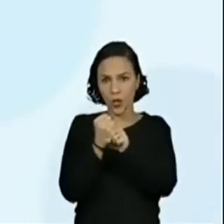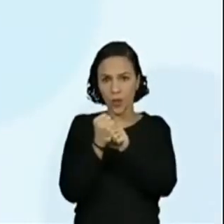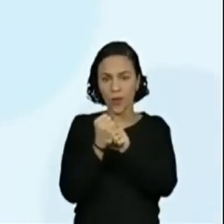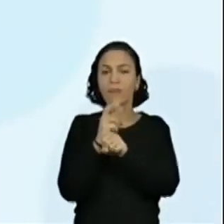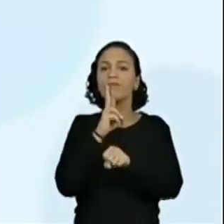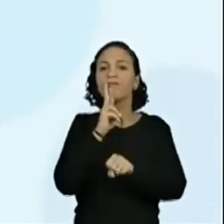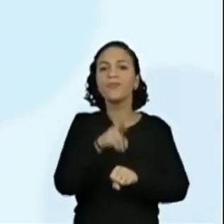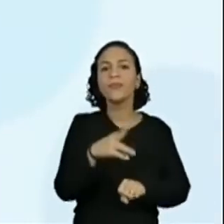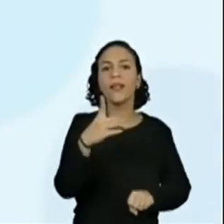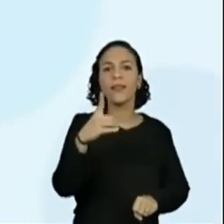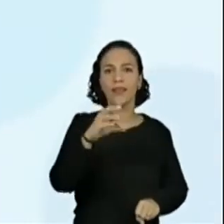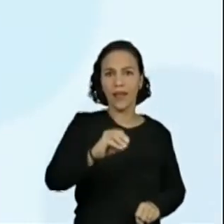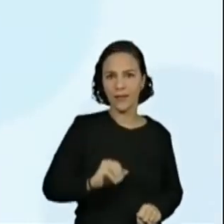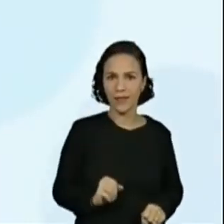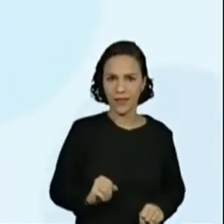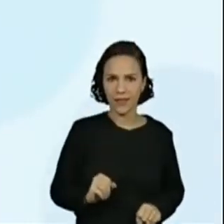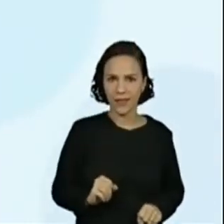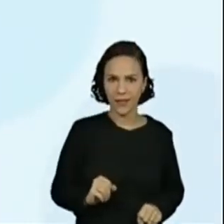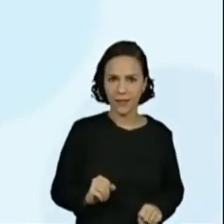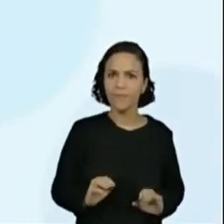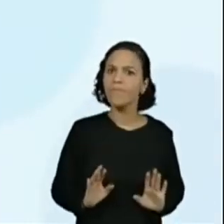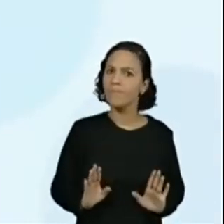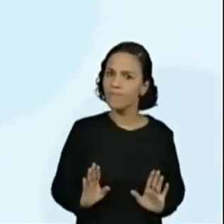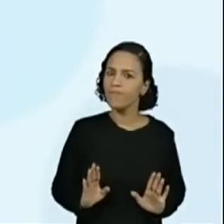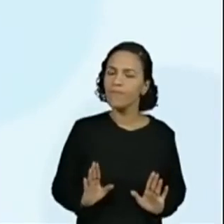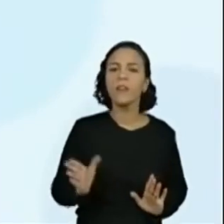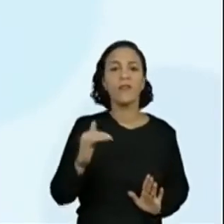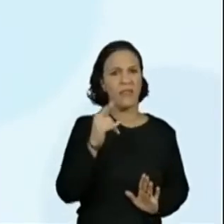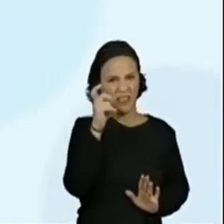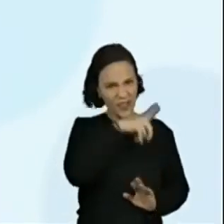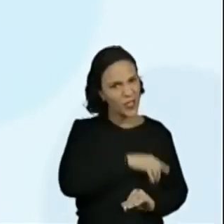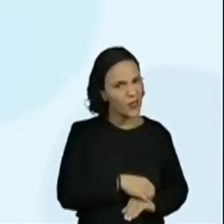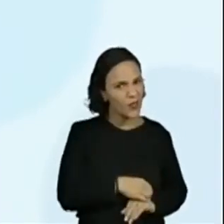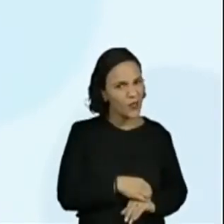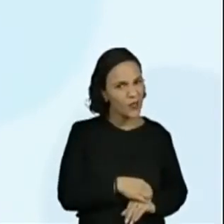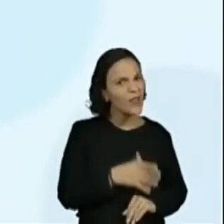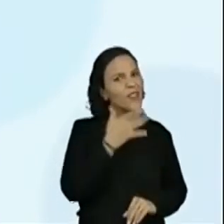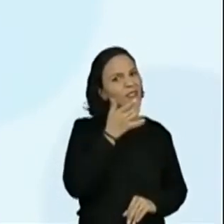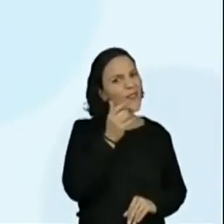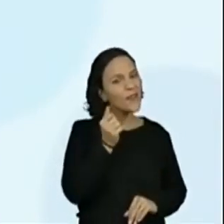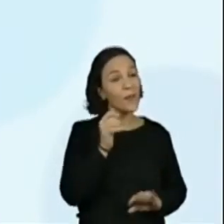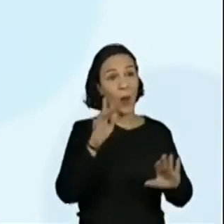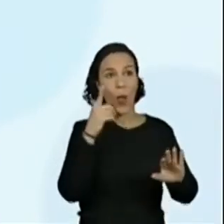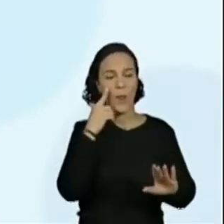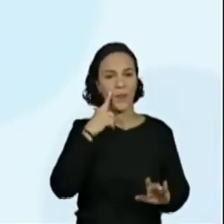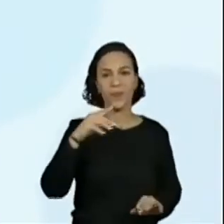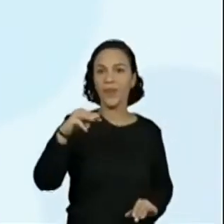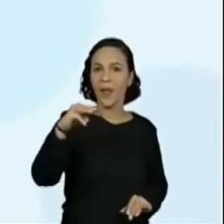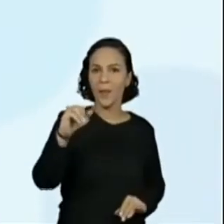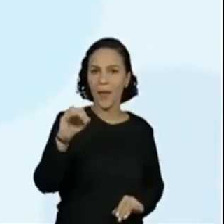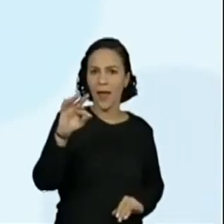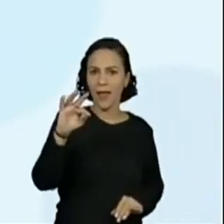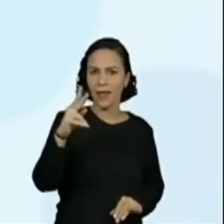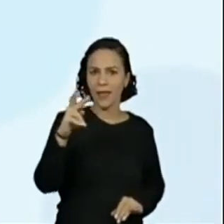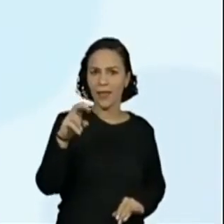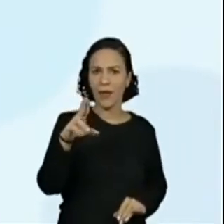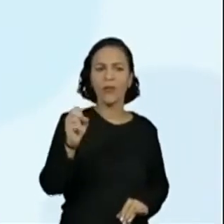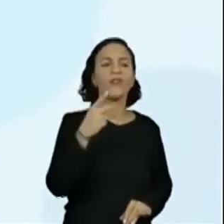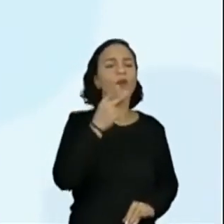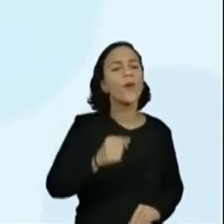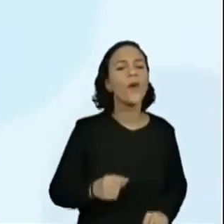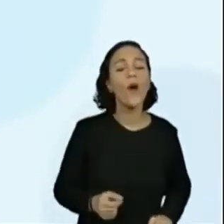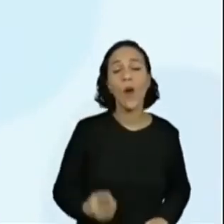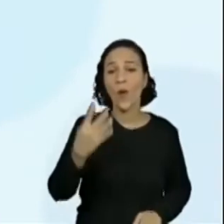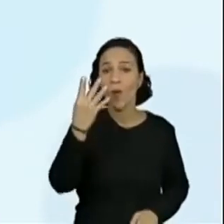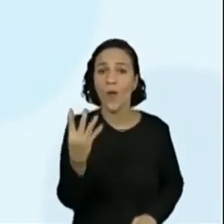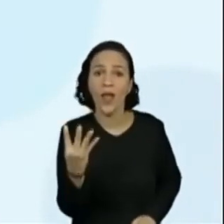Acho que não, hein? que não. Olha lá, o Matheus, ele já disse assim, 4 e